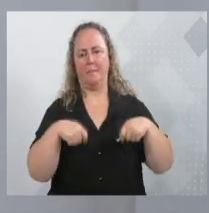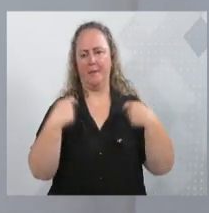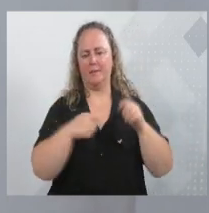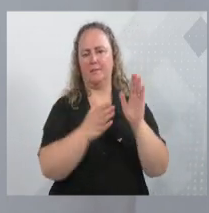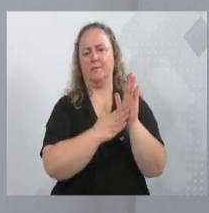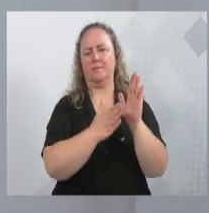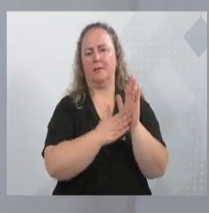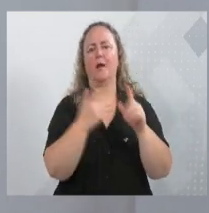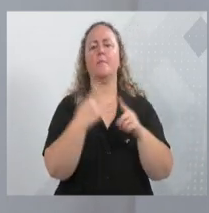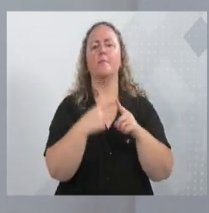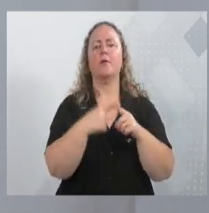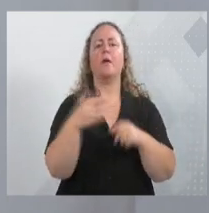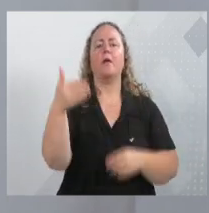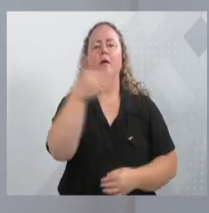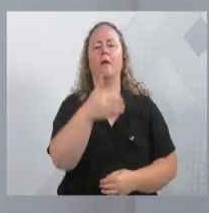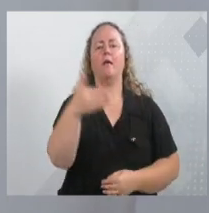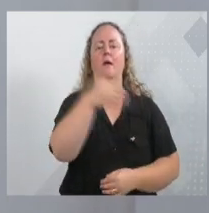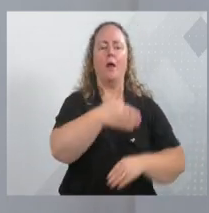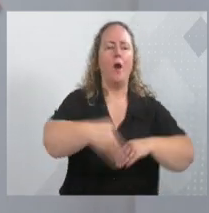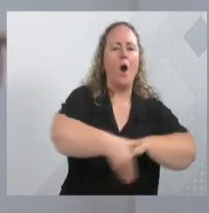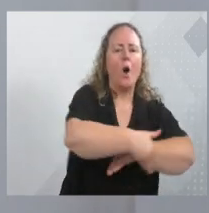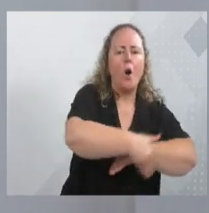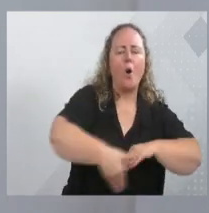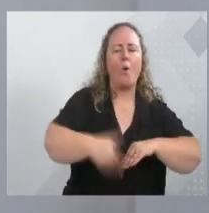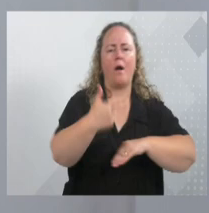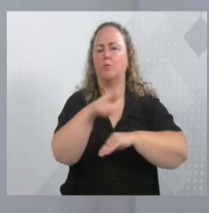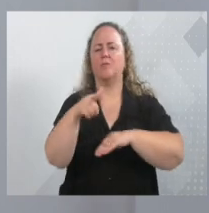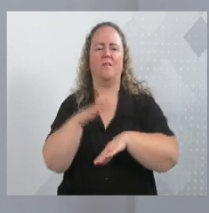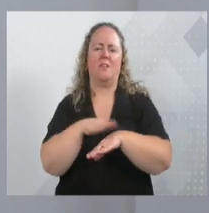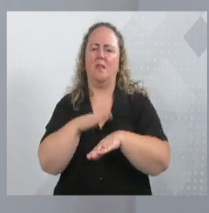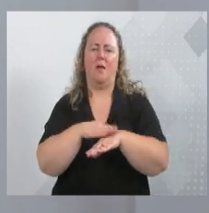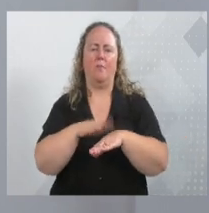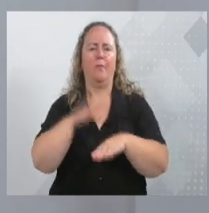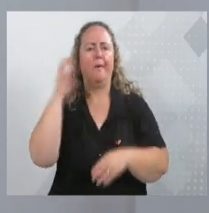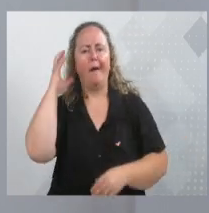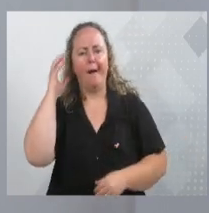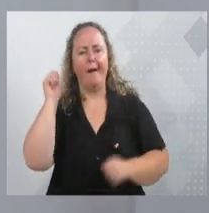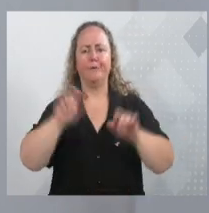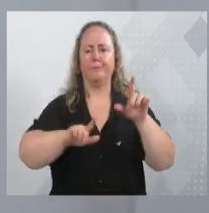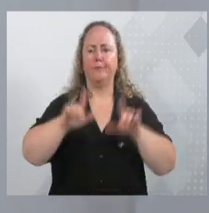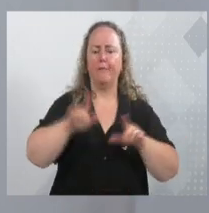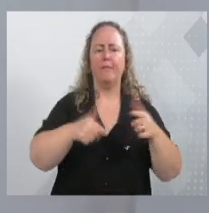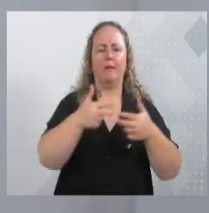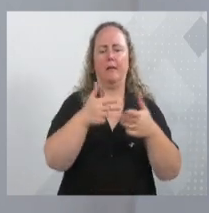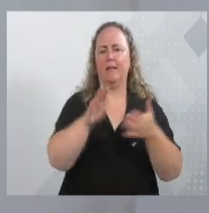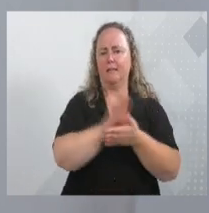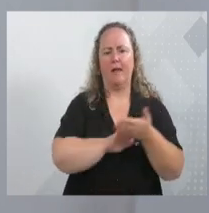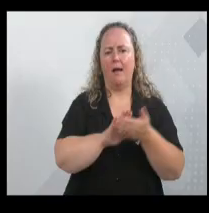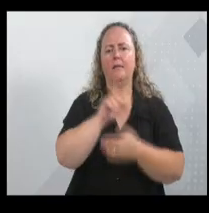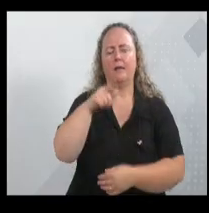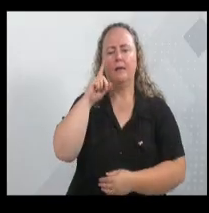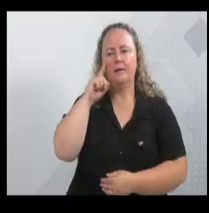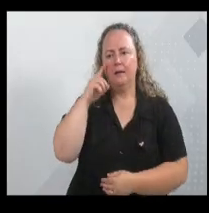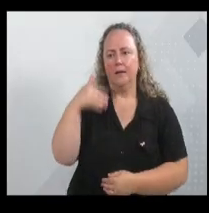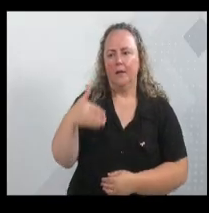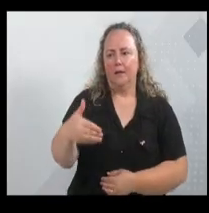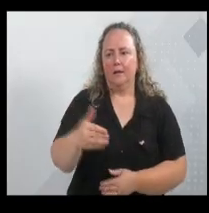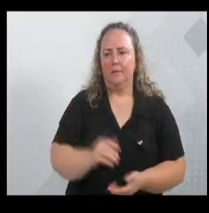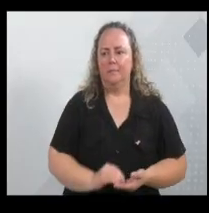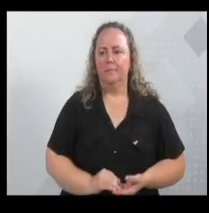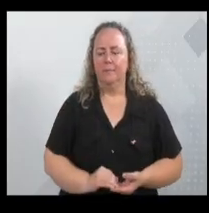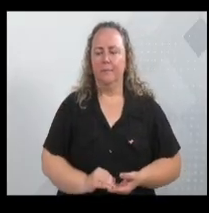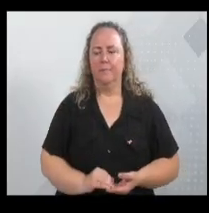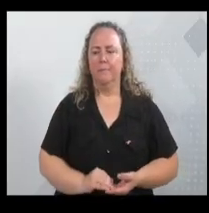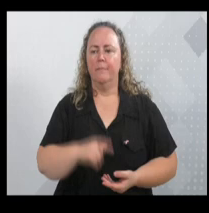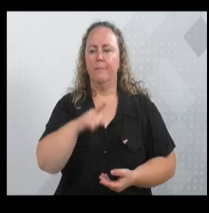lá na rua, não tiveram tempo para ir para a rádio, para a TV, para a live, para nada, essas estavam no dia a dia lá. Eu não sei quem foi, mas